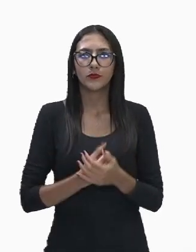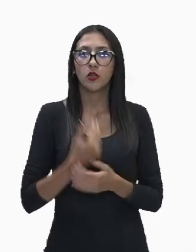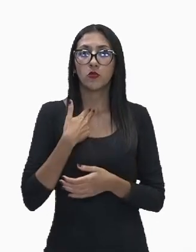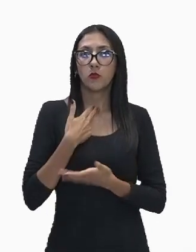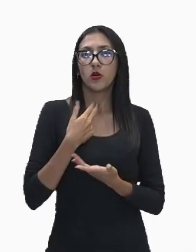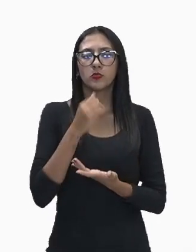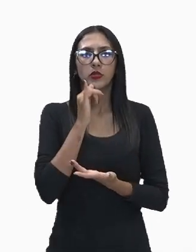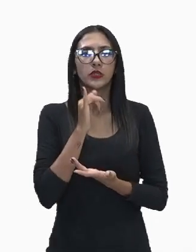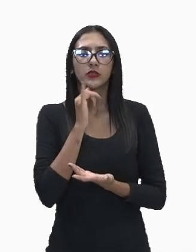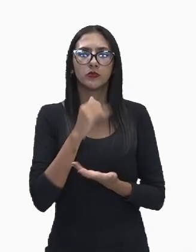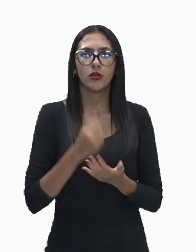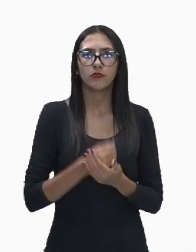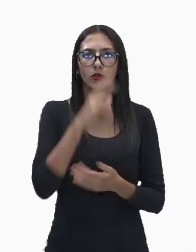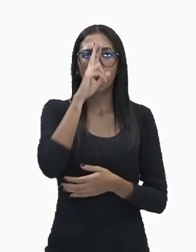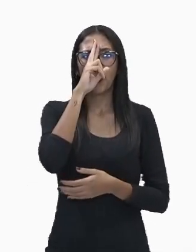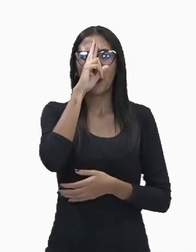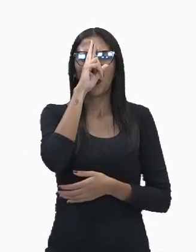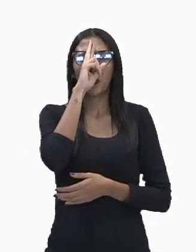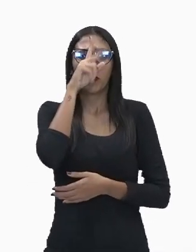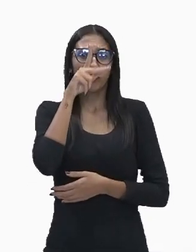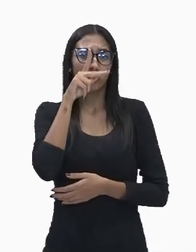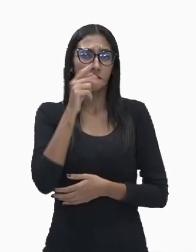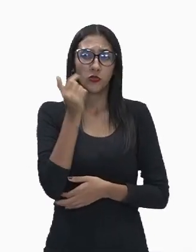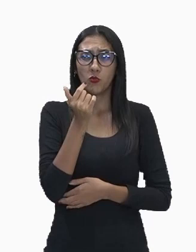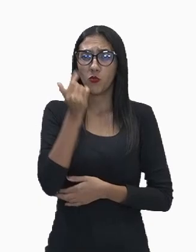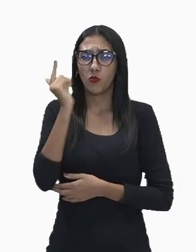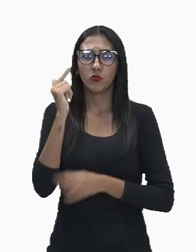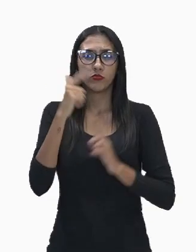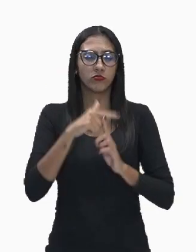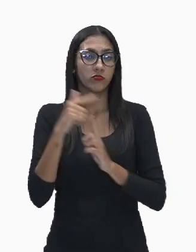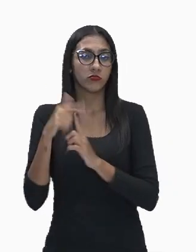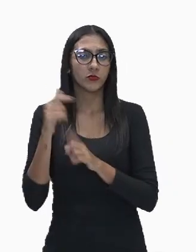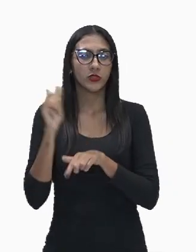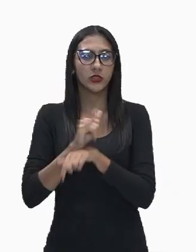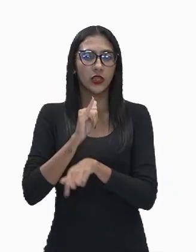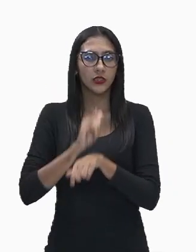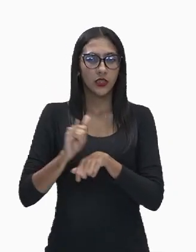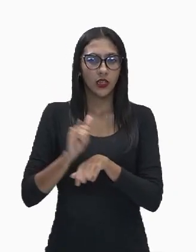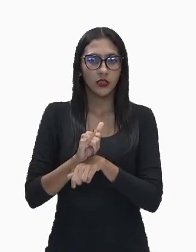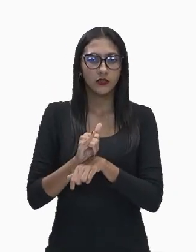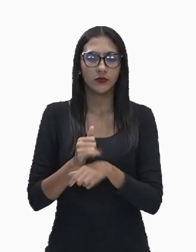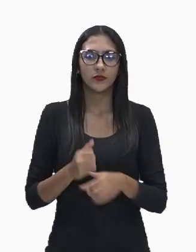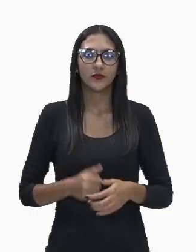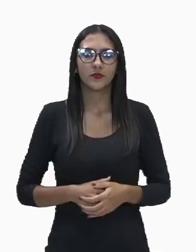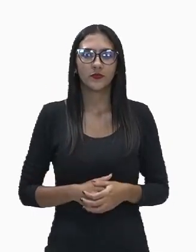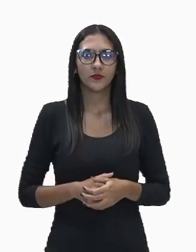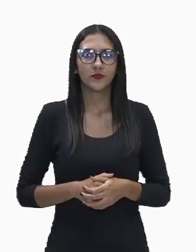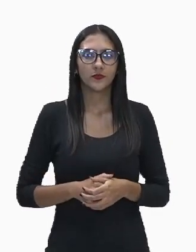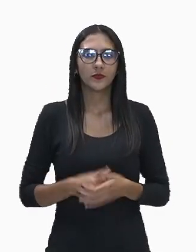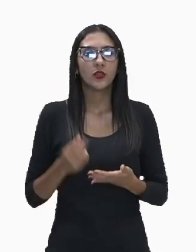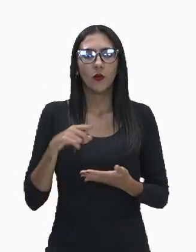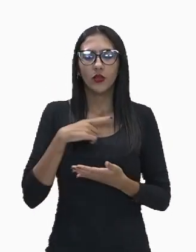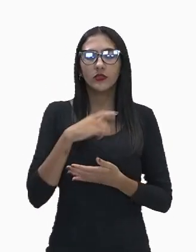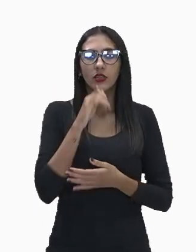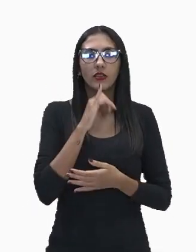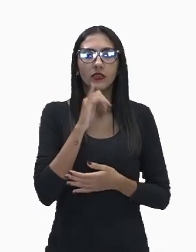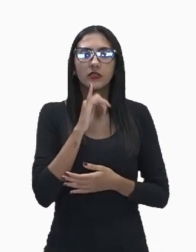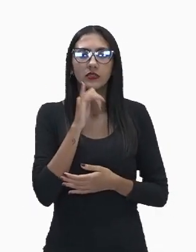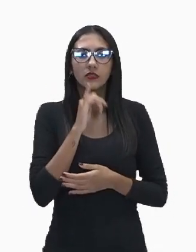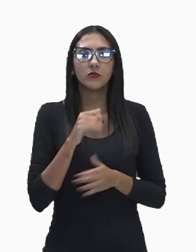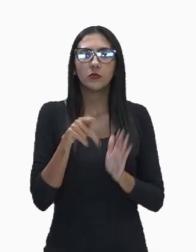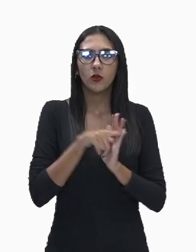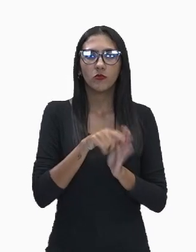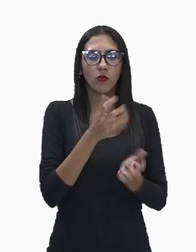confundir aí com outros tipos de métodos e aí que eu quero deixar esse exemplo da queima para se queimar